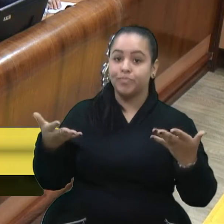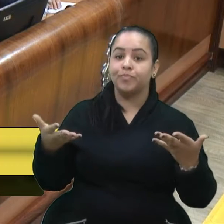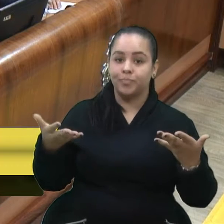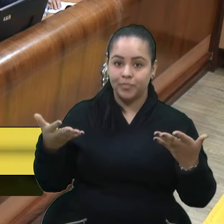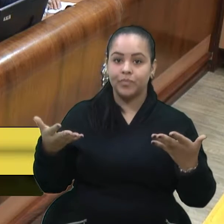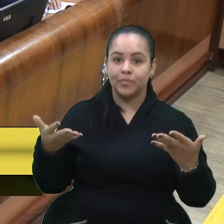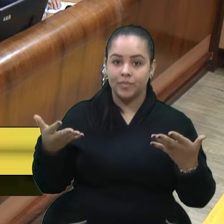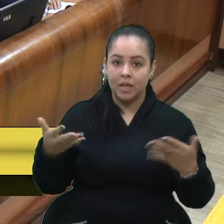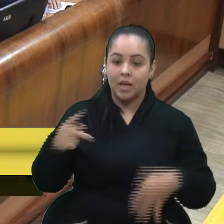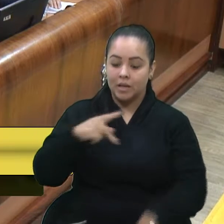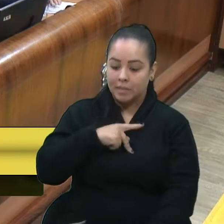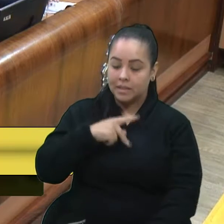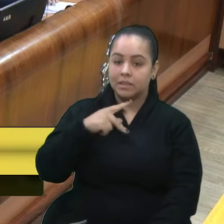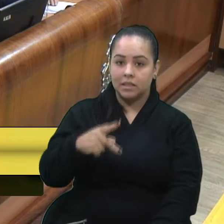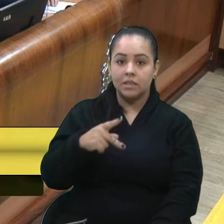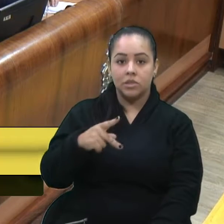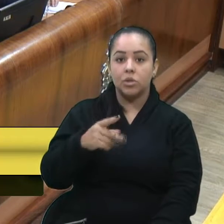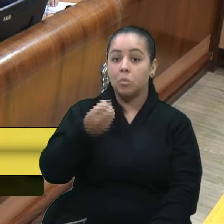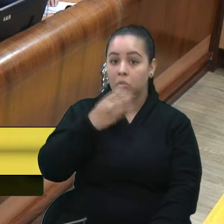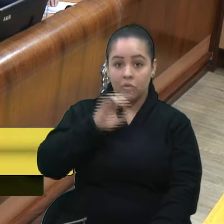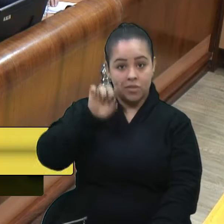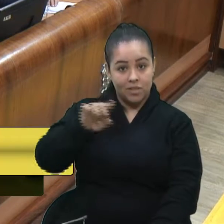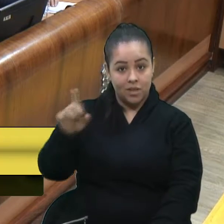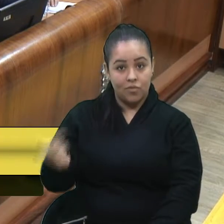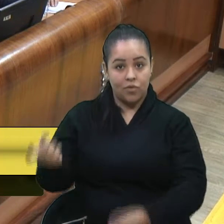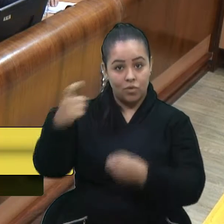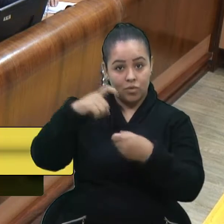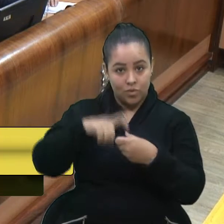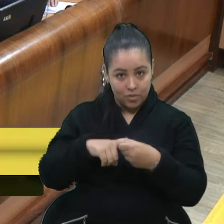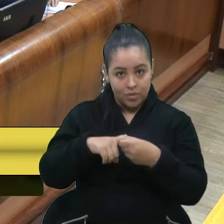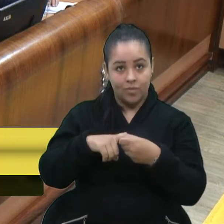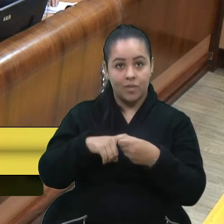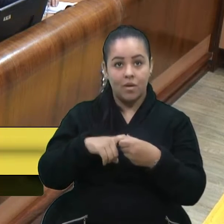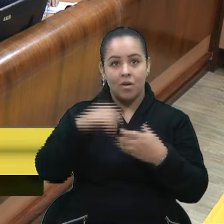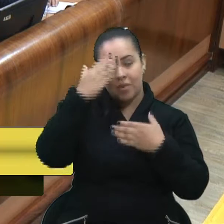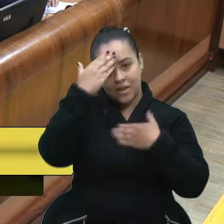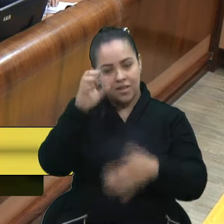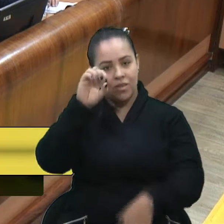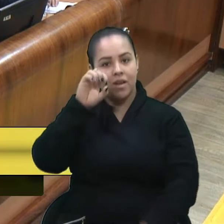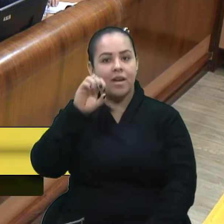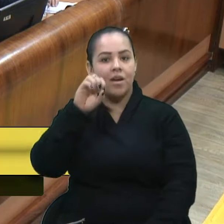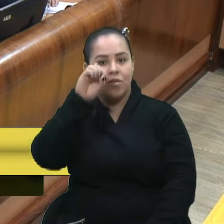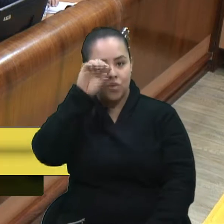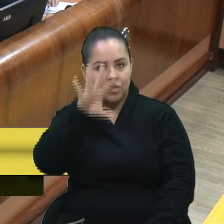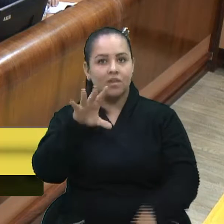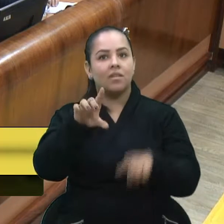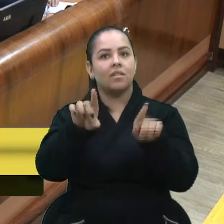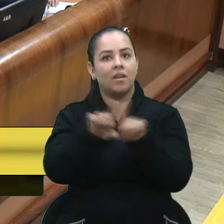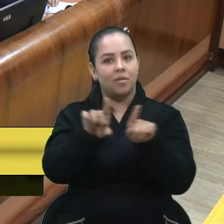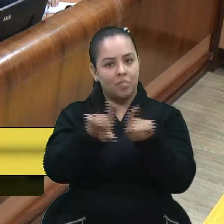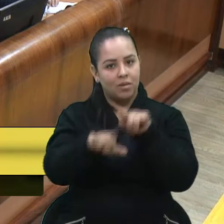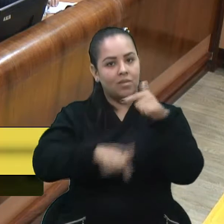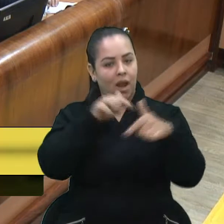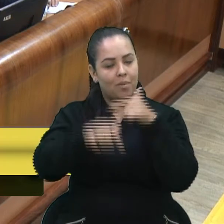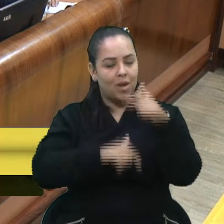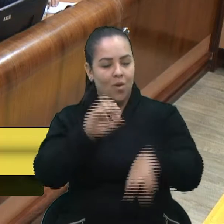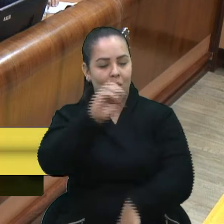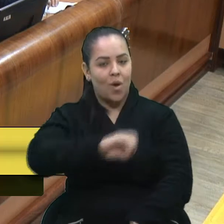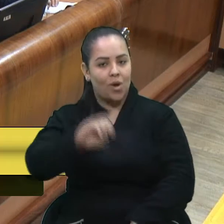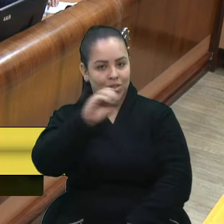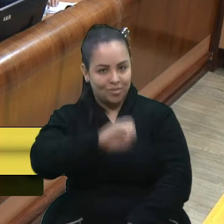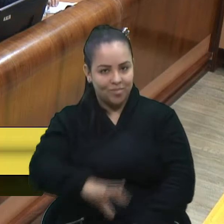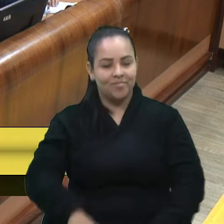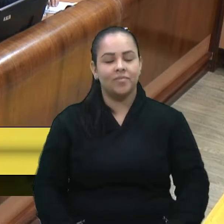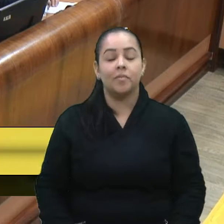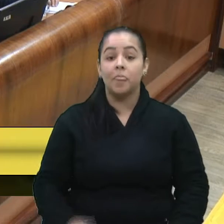Presidente, que bom que o senhor está de volta. Muito obrigada também ao presidente Fiuso, que sempre fez muito bem aqui também essa função. Eu só queria